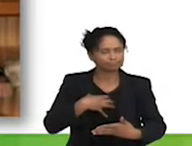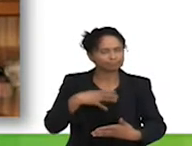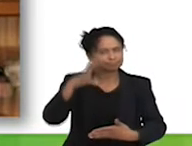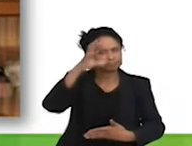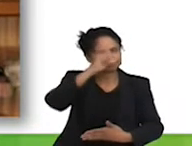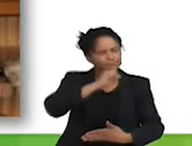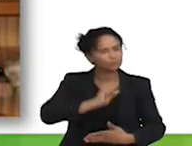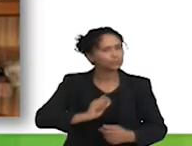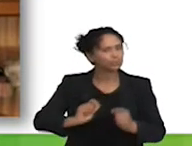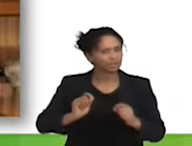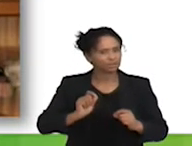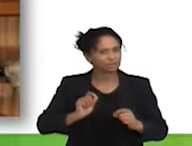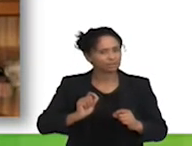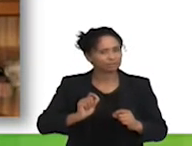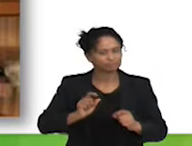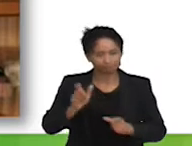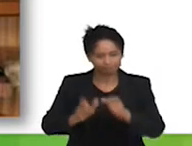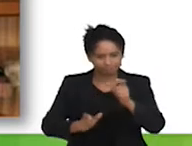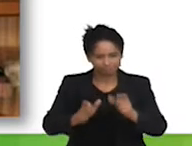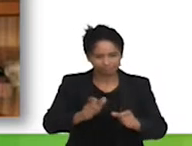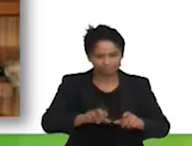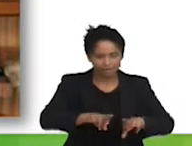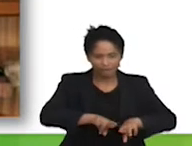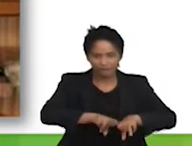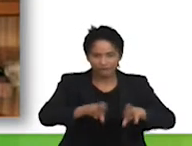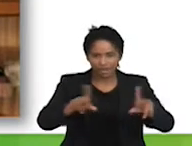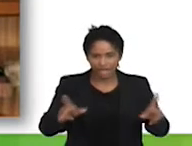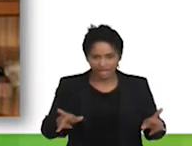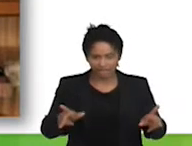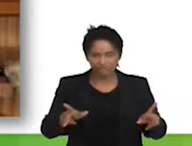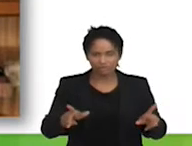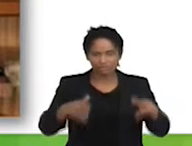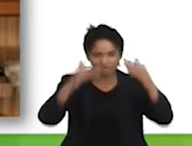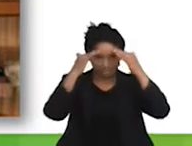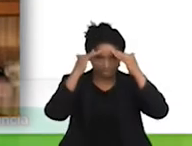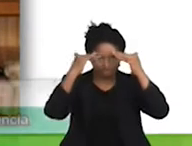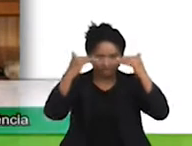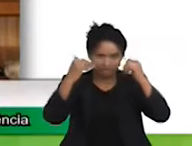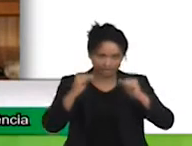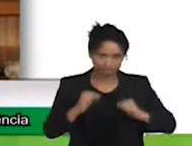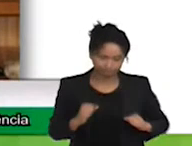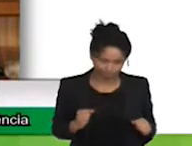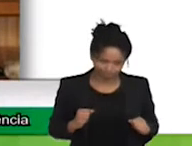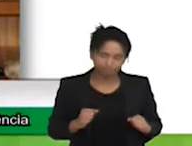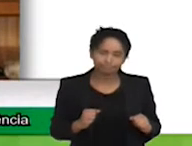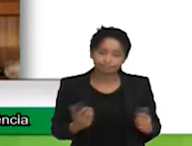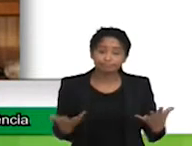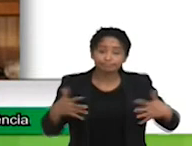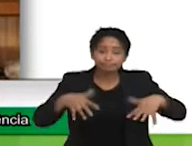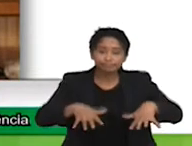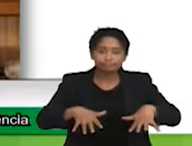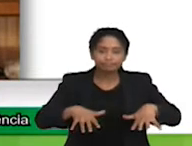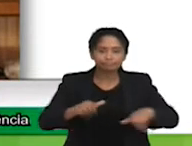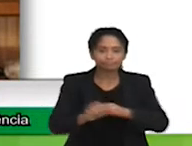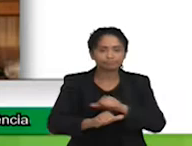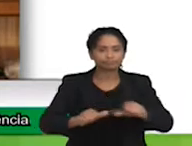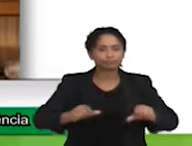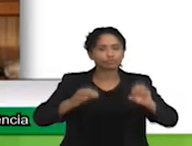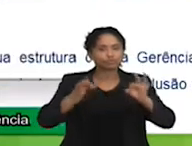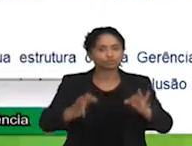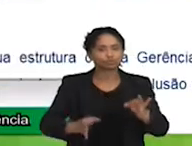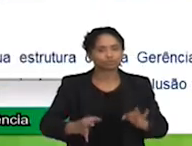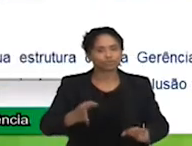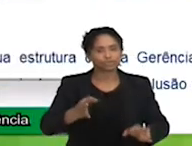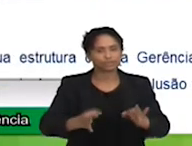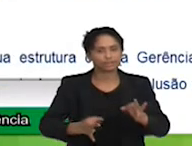passo para construir uma sociedade mais justa. Então, inclusão promove justiça. Inclusão promove justiça.